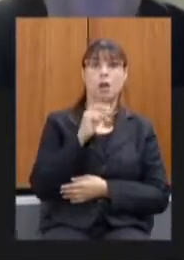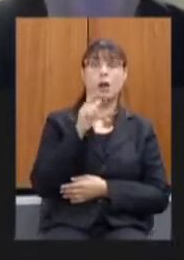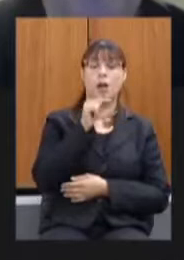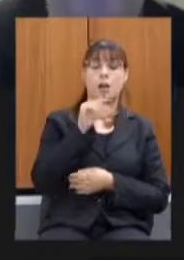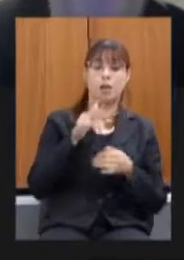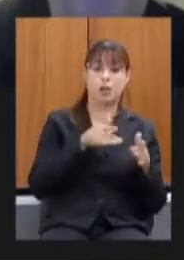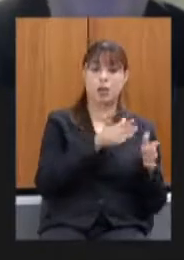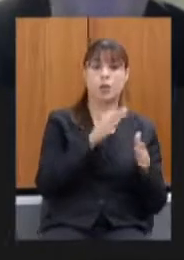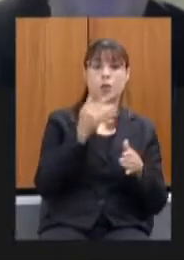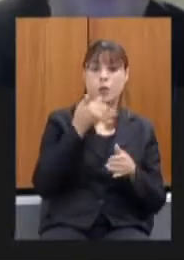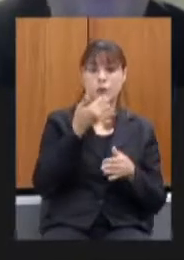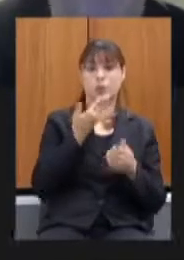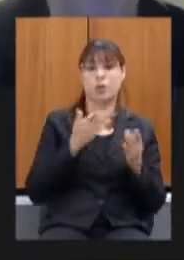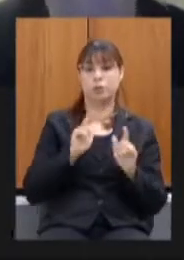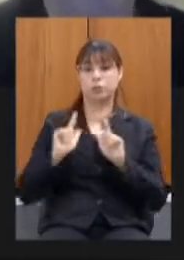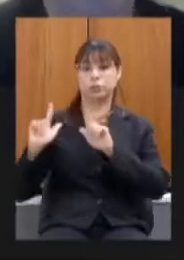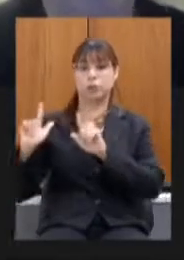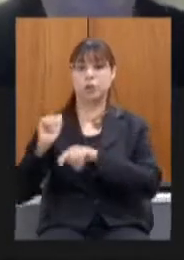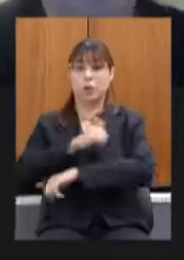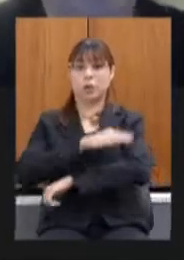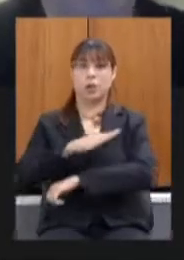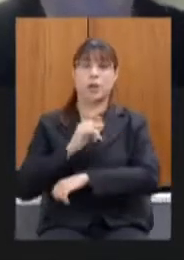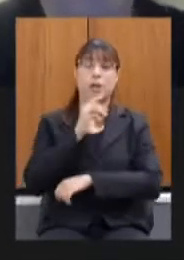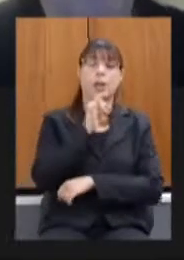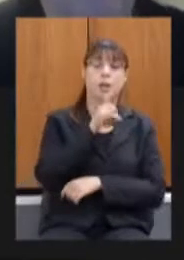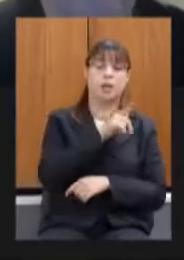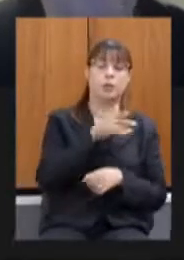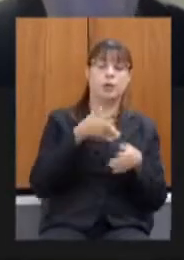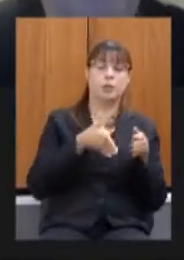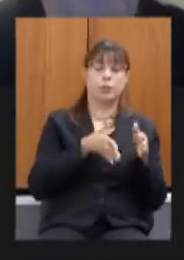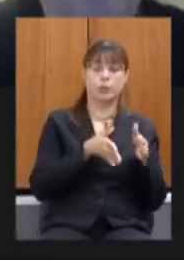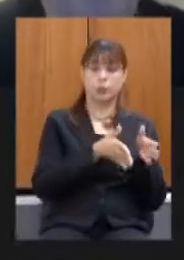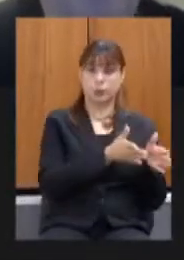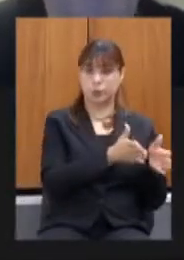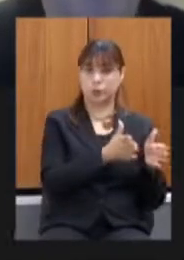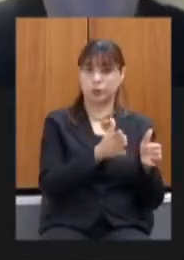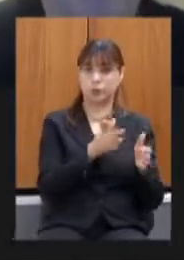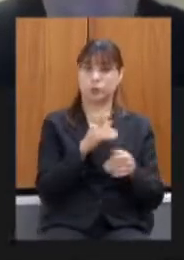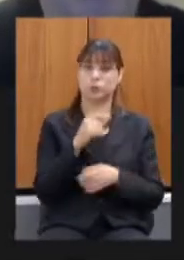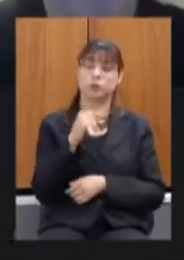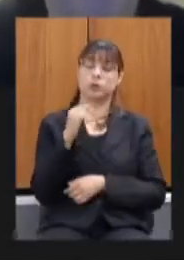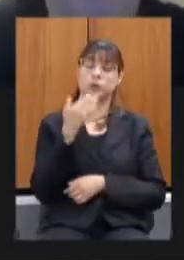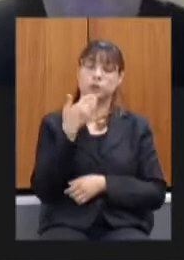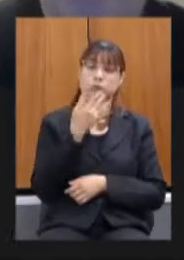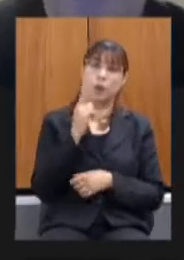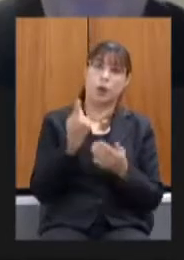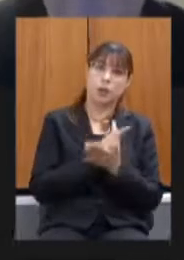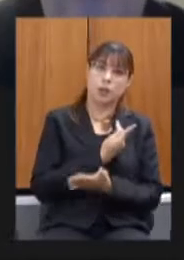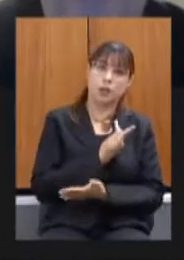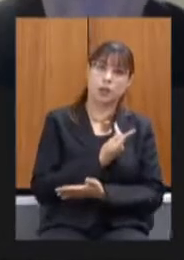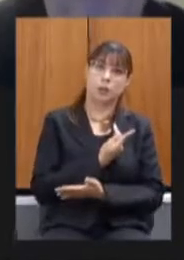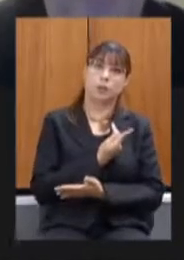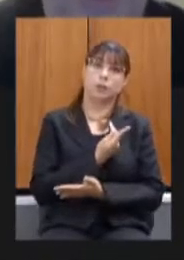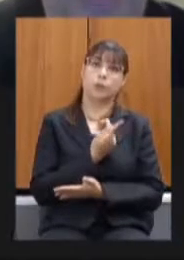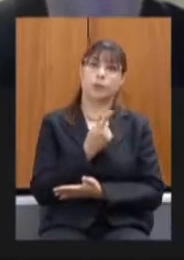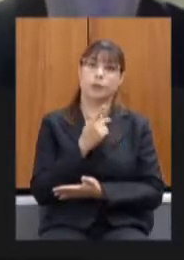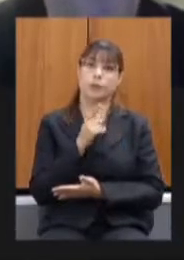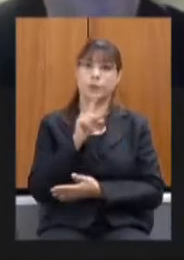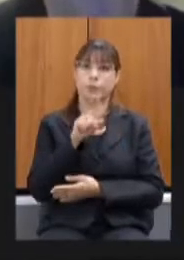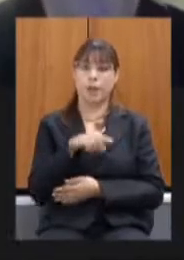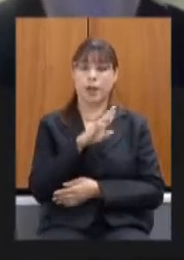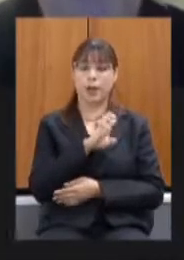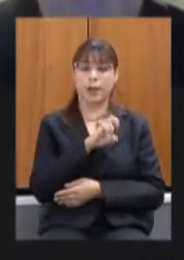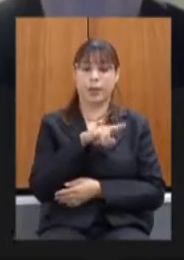Rio Doce criou-se a Fundação Renova tudo é gerido pela Fundação Renova é necessário cadastro comprovação de nexo